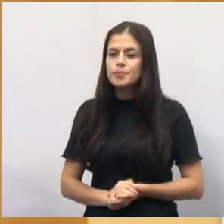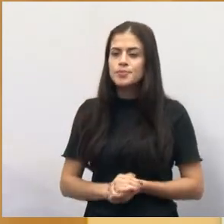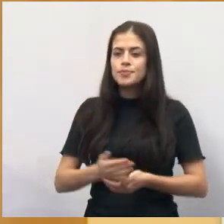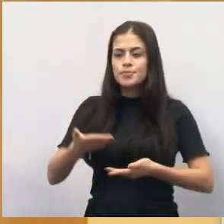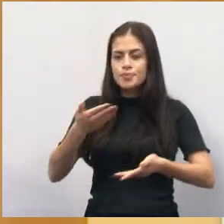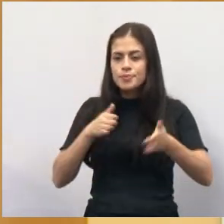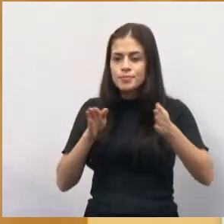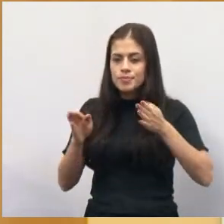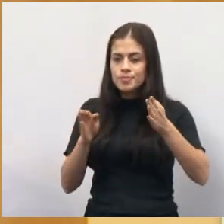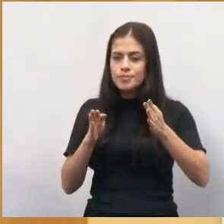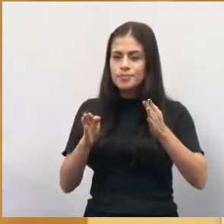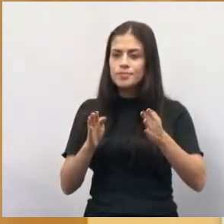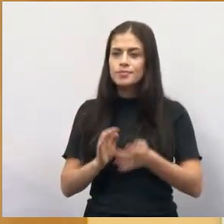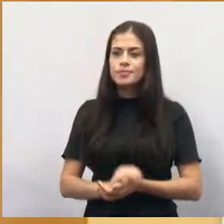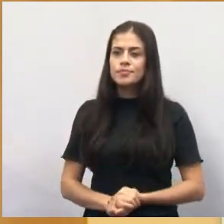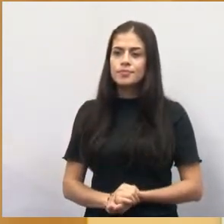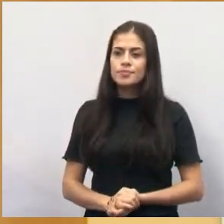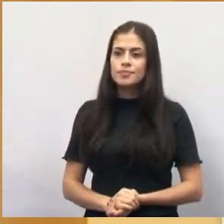nosso mandato.